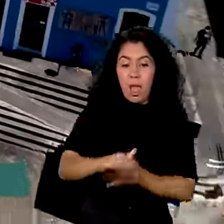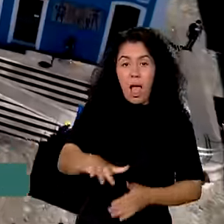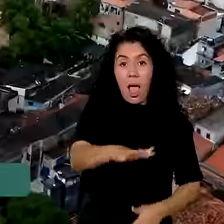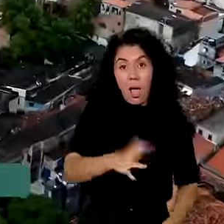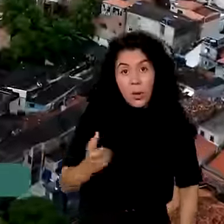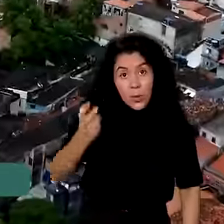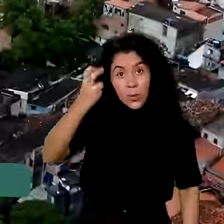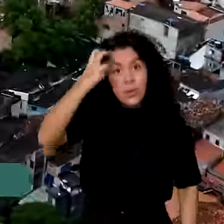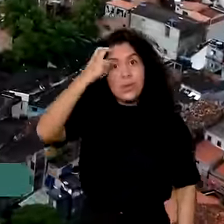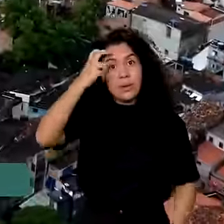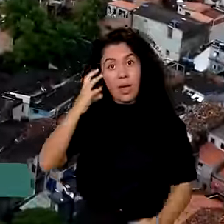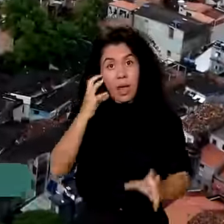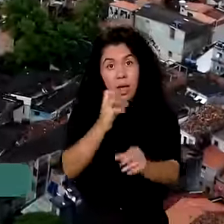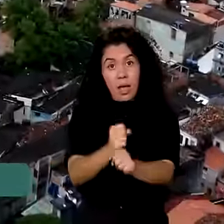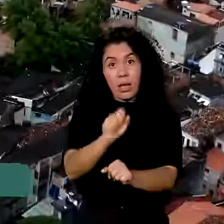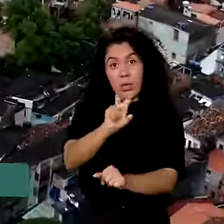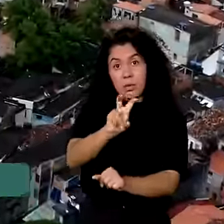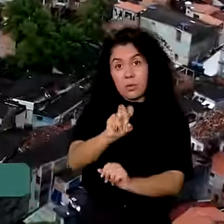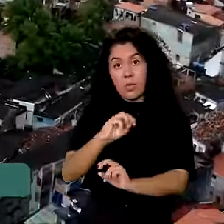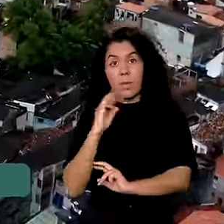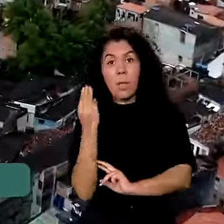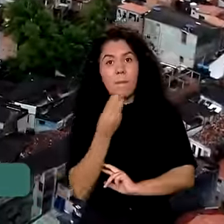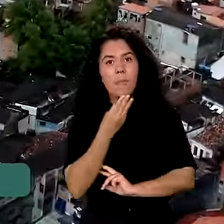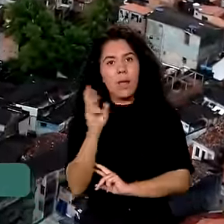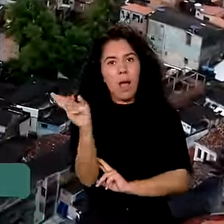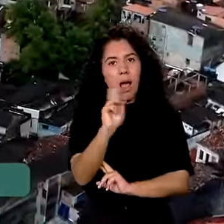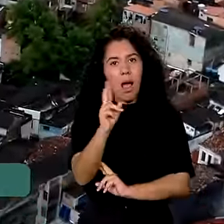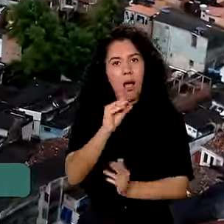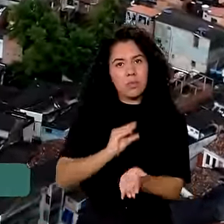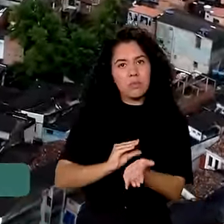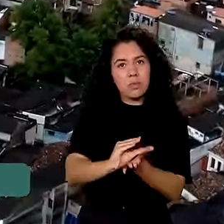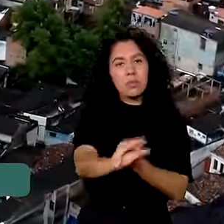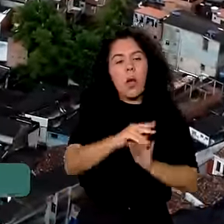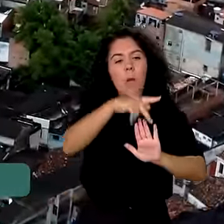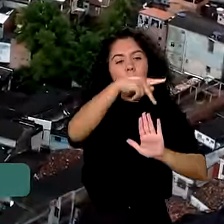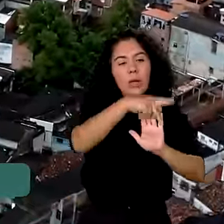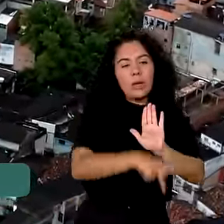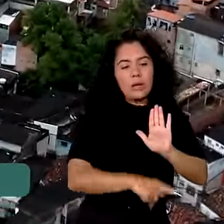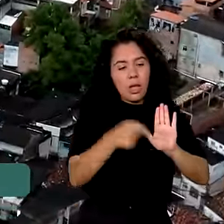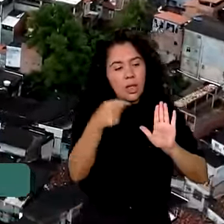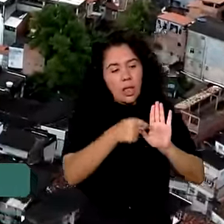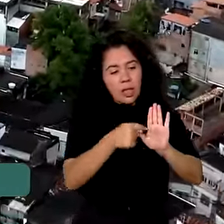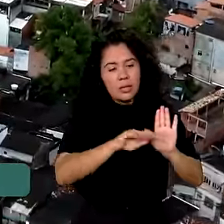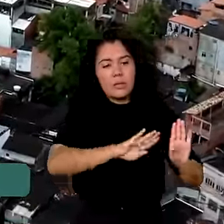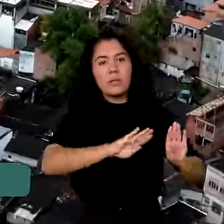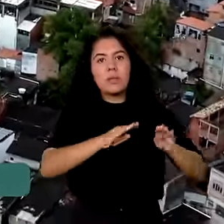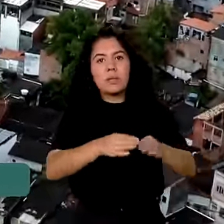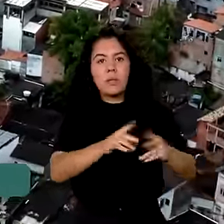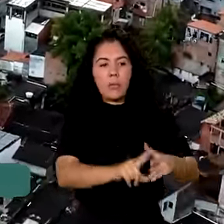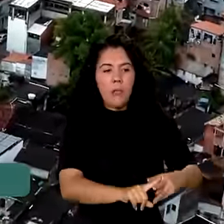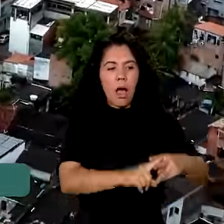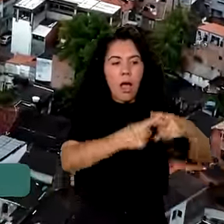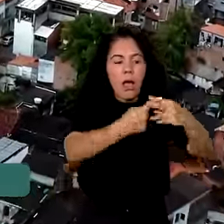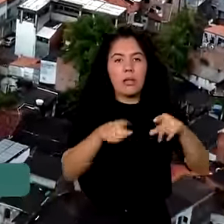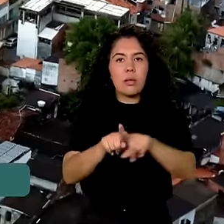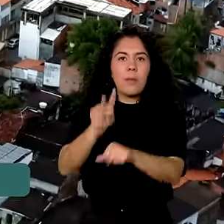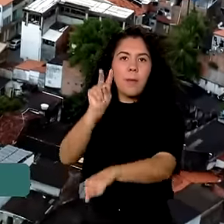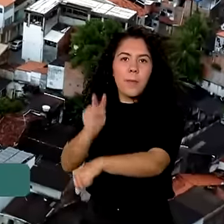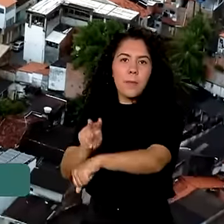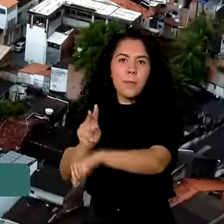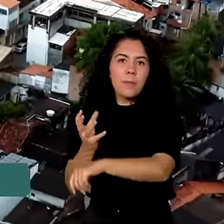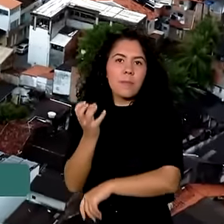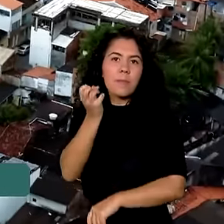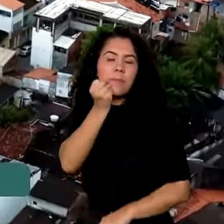da cultura. 50 milhões serão repassados para projetos voltados à restauração e preservação do